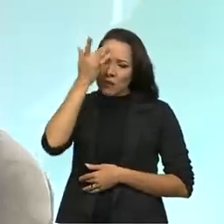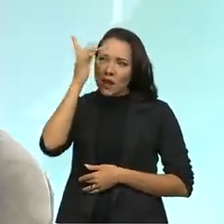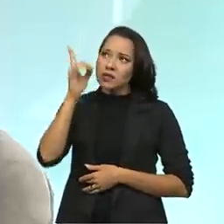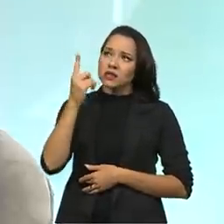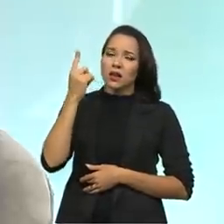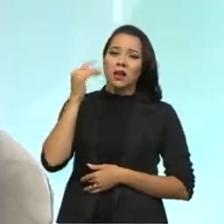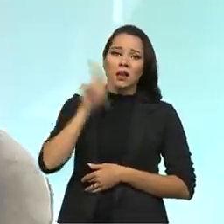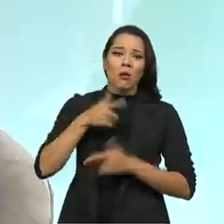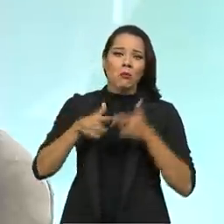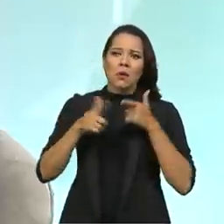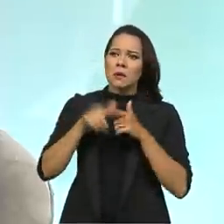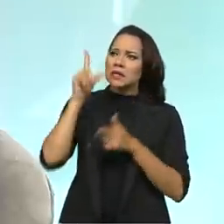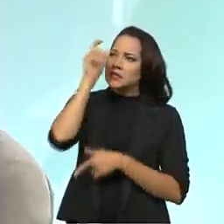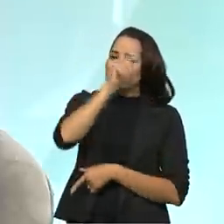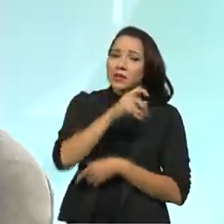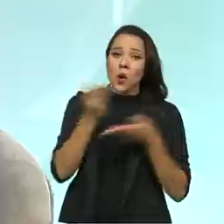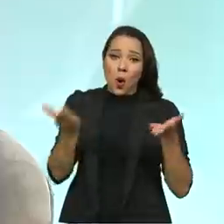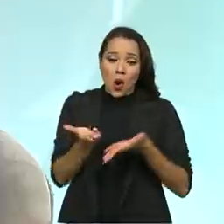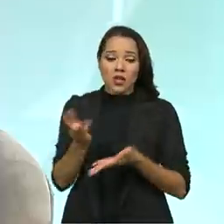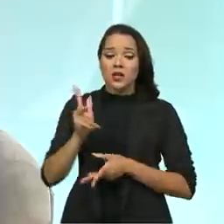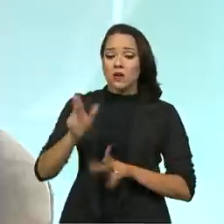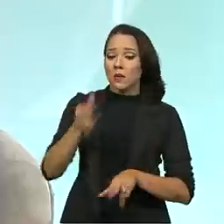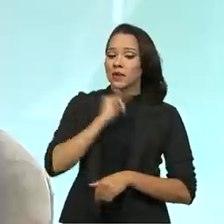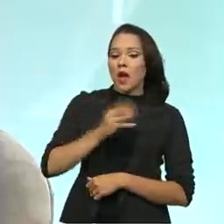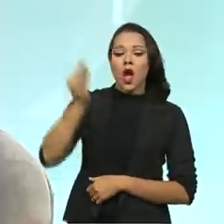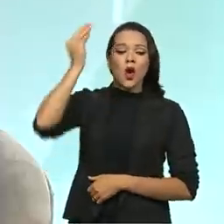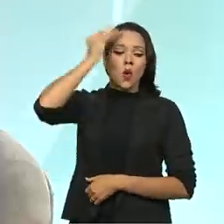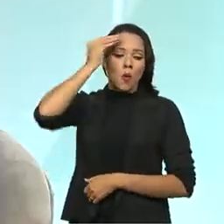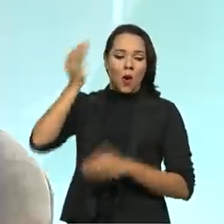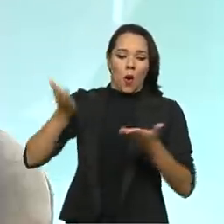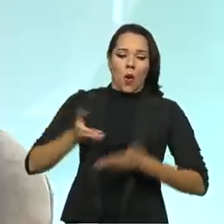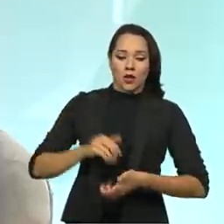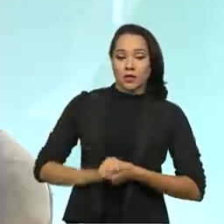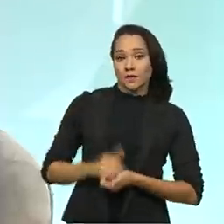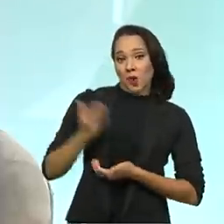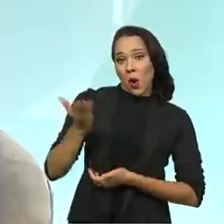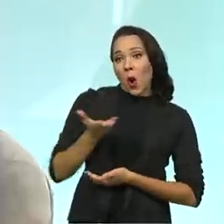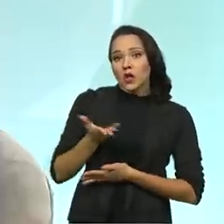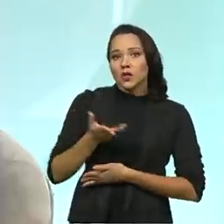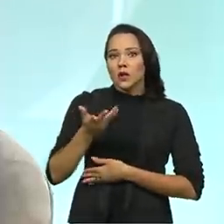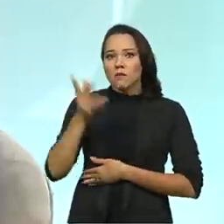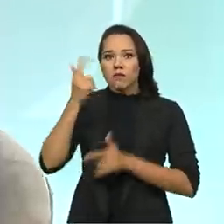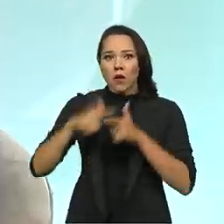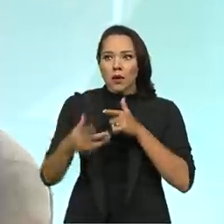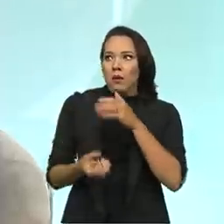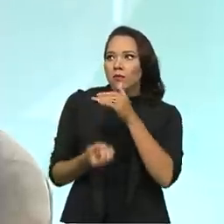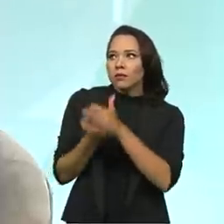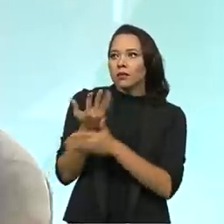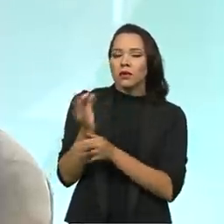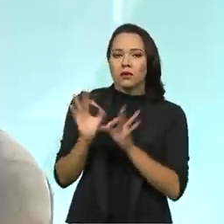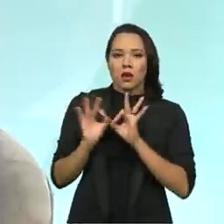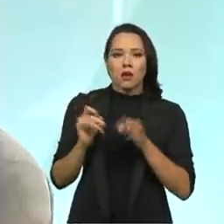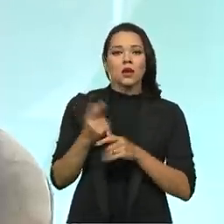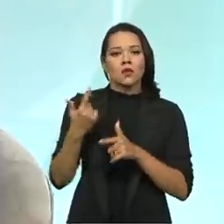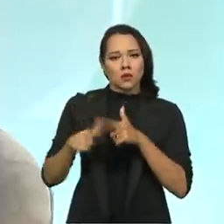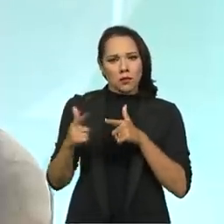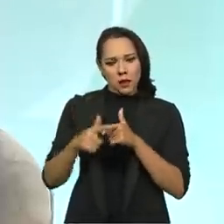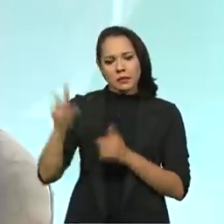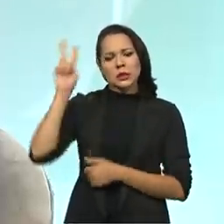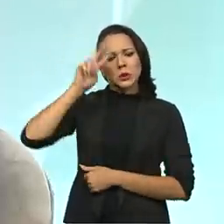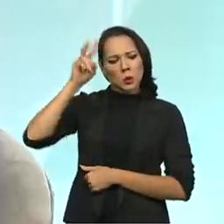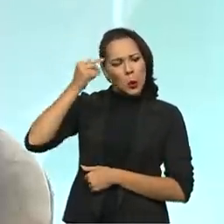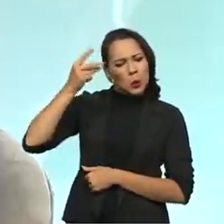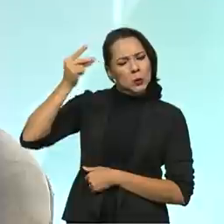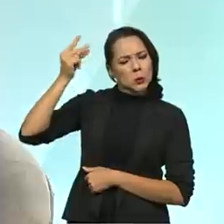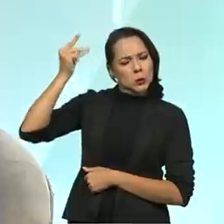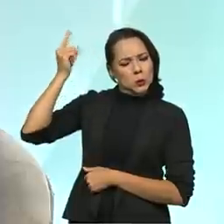complexo e traz para o dia de hoje como se hoje a culpa fosse hoje. Hoje que esse problema surgiu. Não, não é assim. Então, os problemas são históricos, os